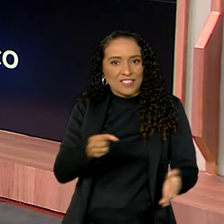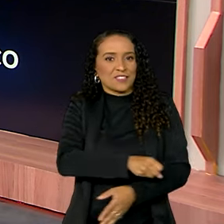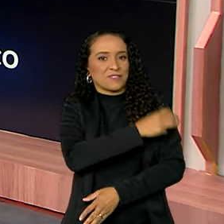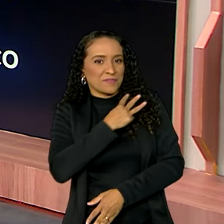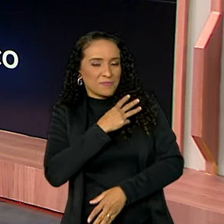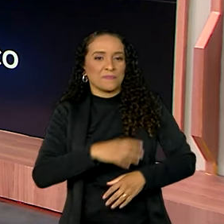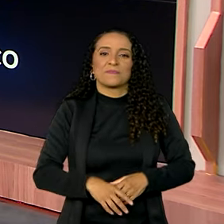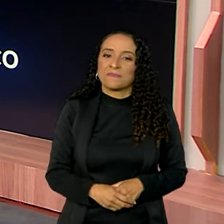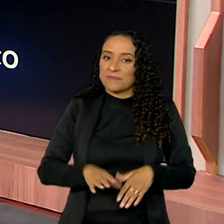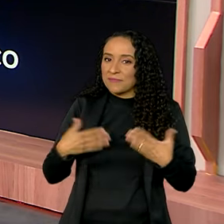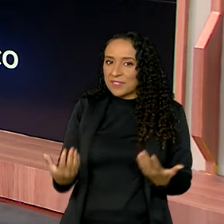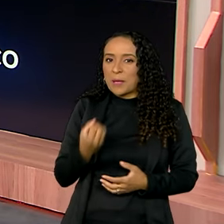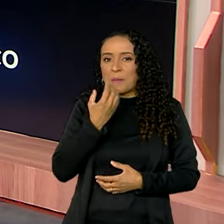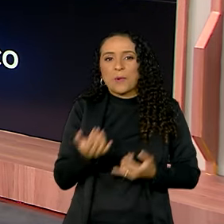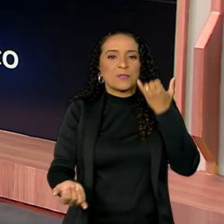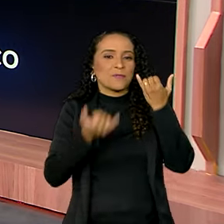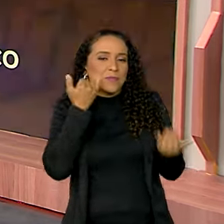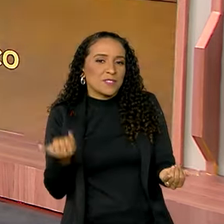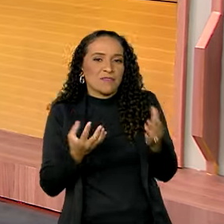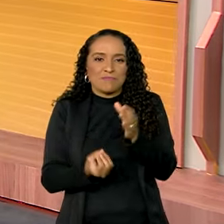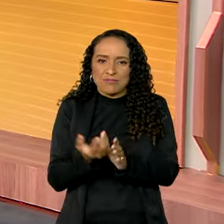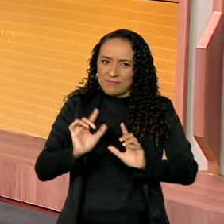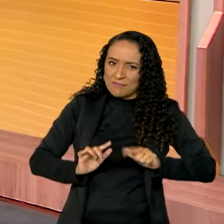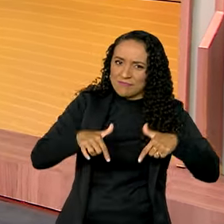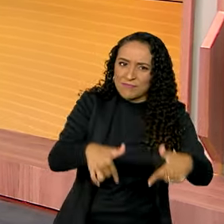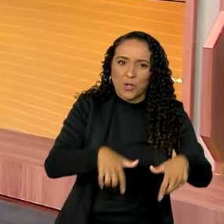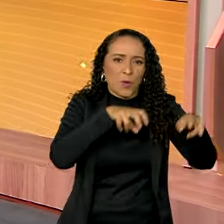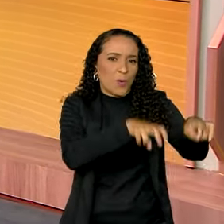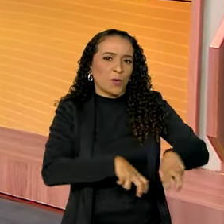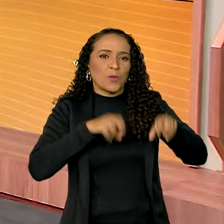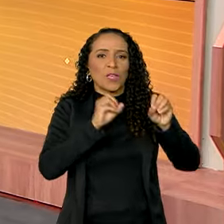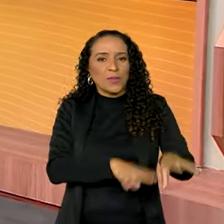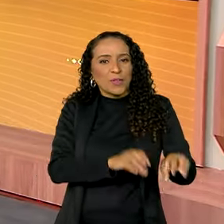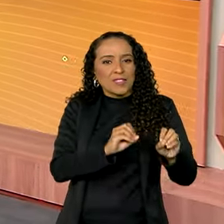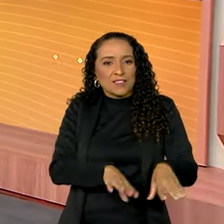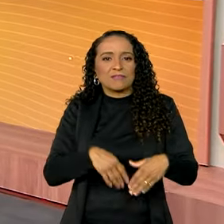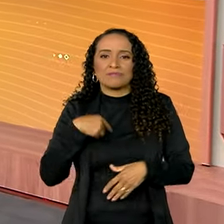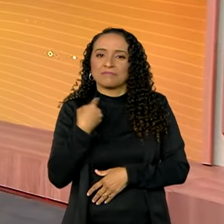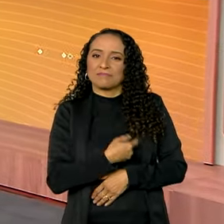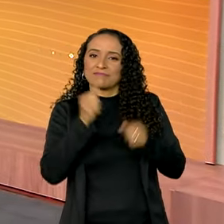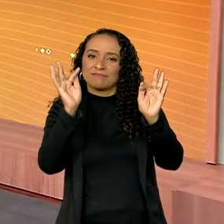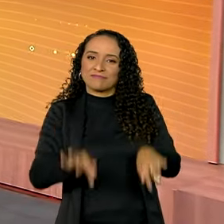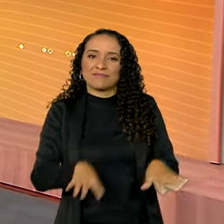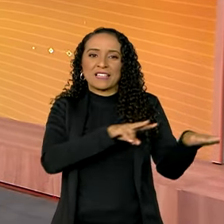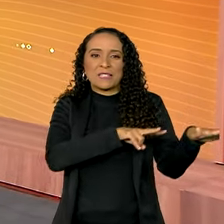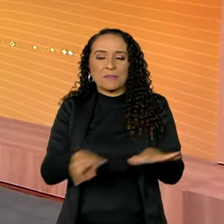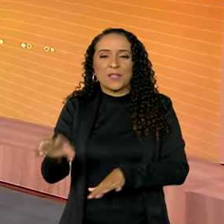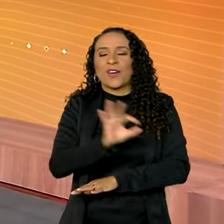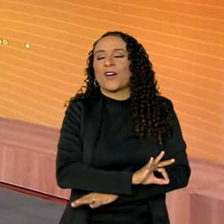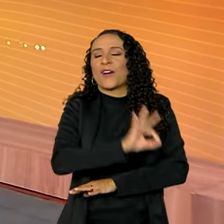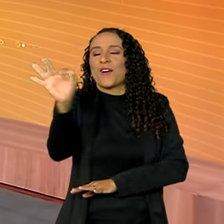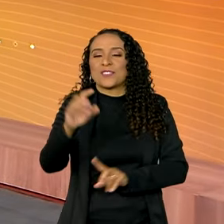fase do ensino. É isso, boas notícias na geração de empregos, na agricultura, na educação, para a gente terminar a